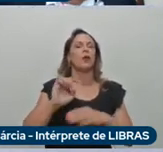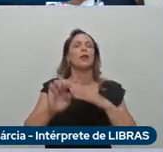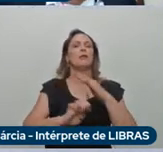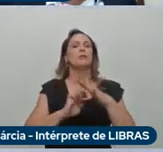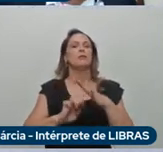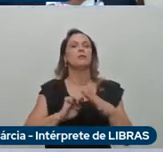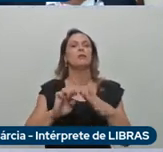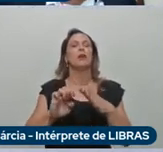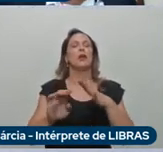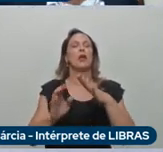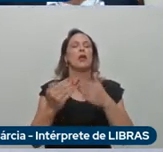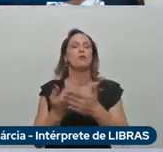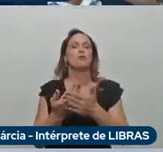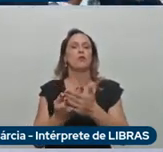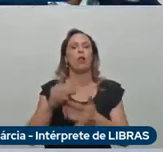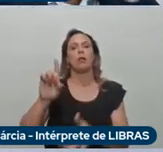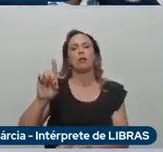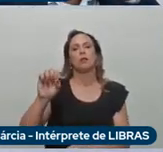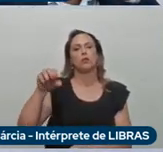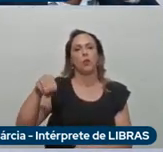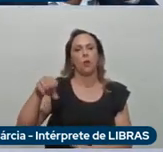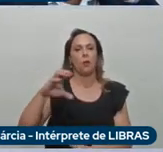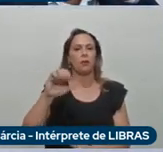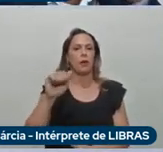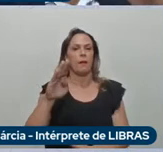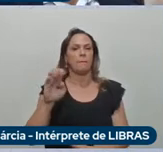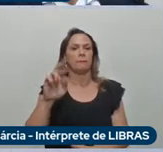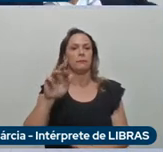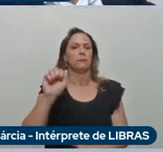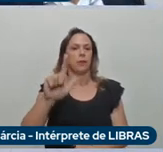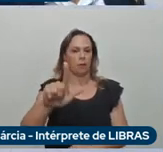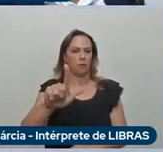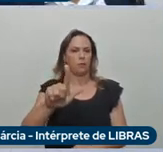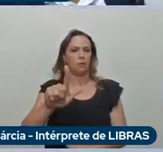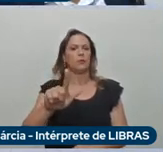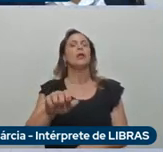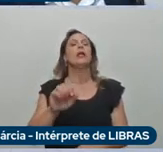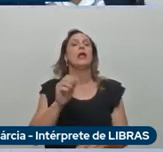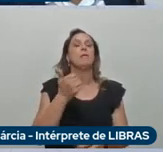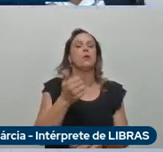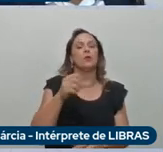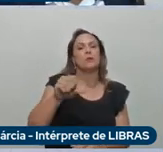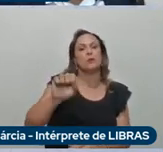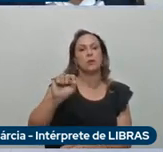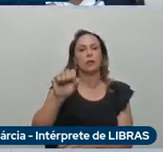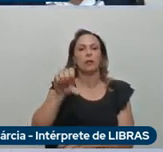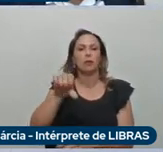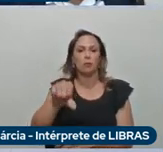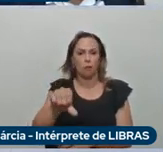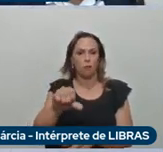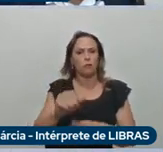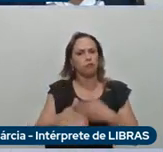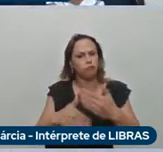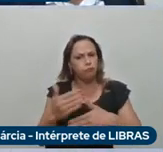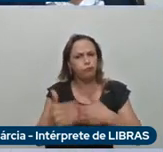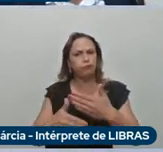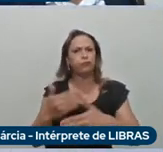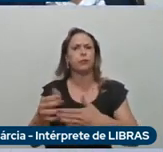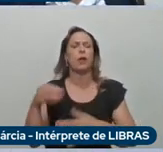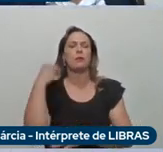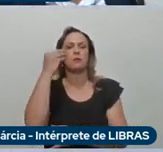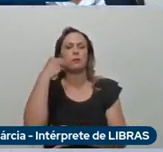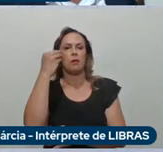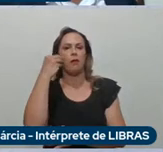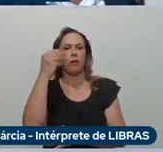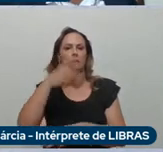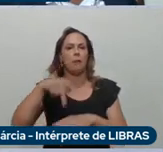Estelantes, em 1999 e desde então acumula extensa experiência internacional, com atuação nas áreas